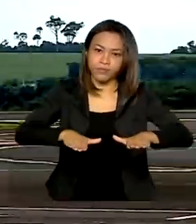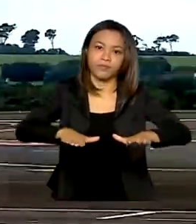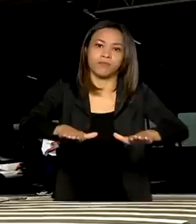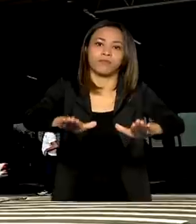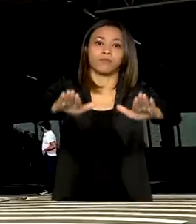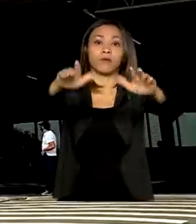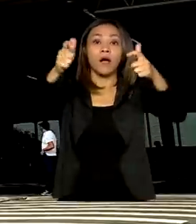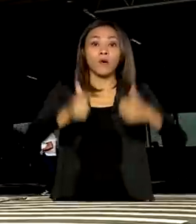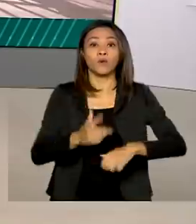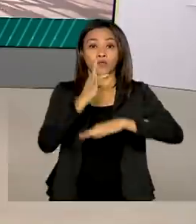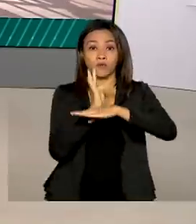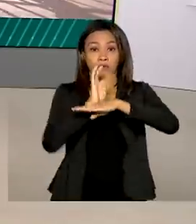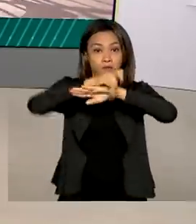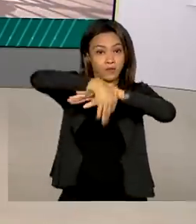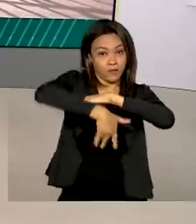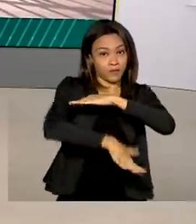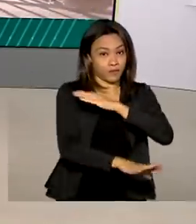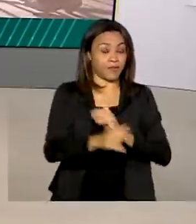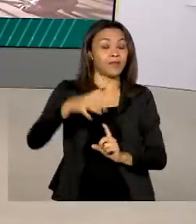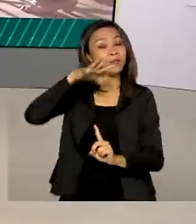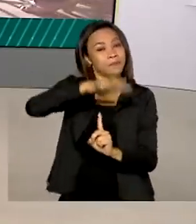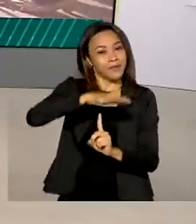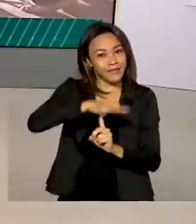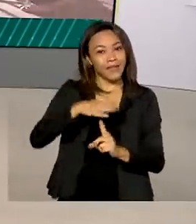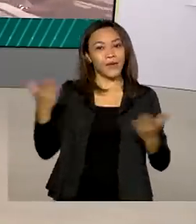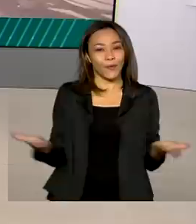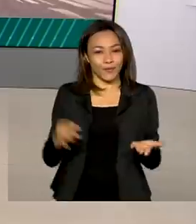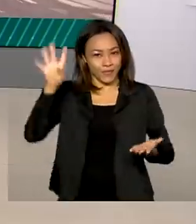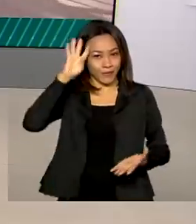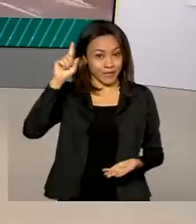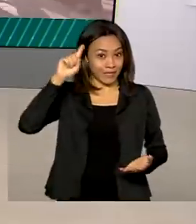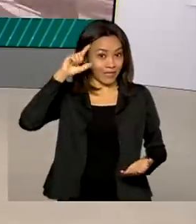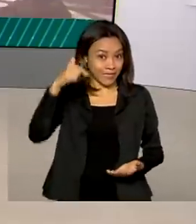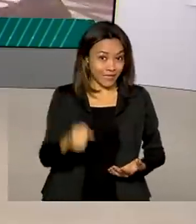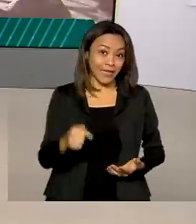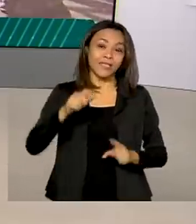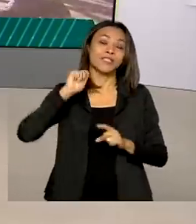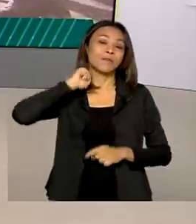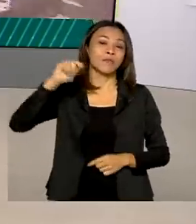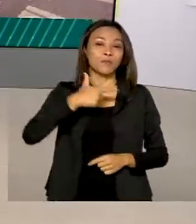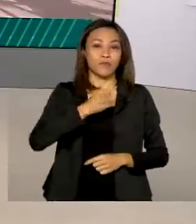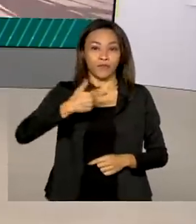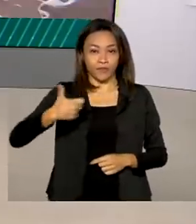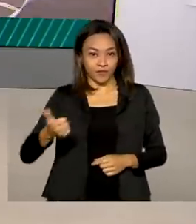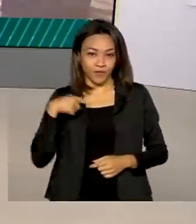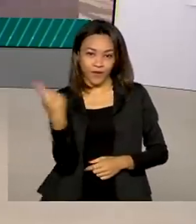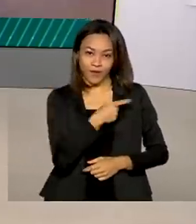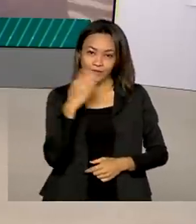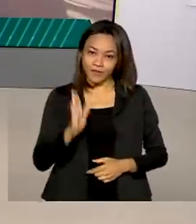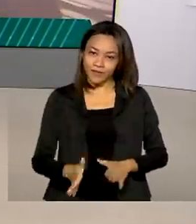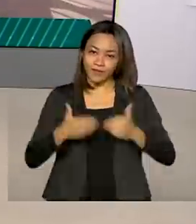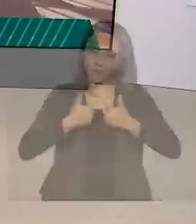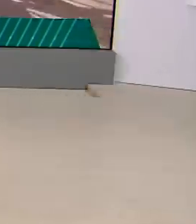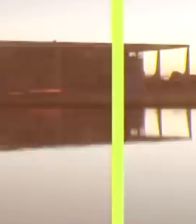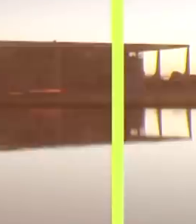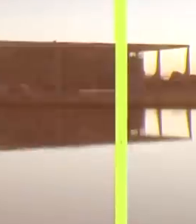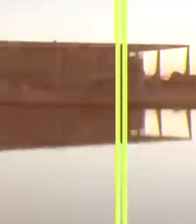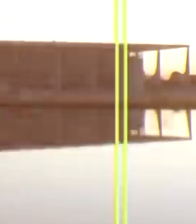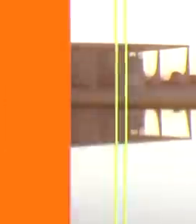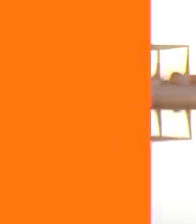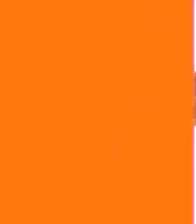Foz do Iguaçu, no Paraná. Hoje é quarta-feira, 7 de abril de 2021. O Brasil em dia já está no ar.